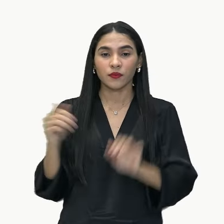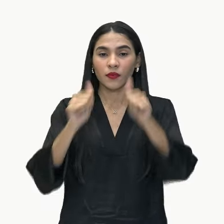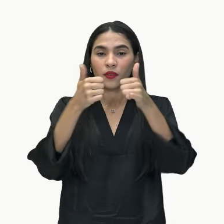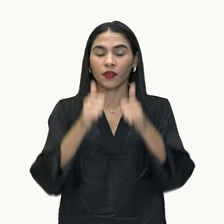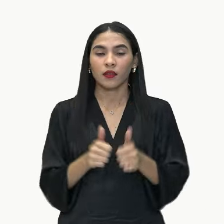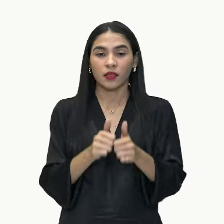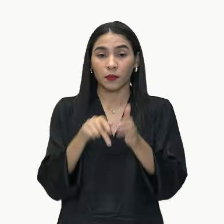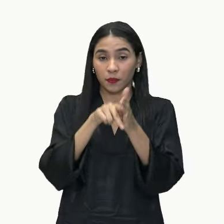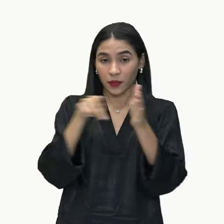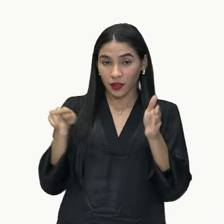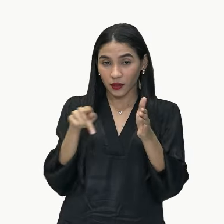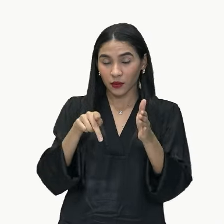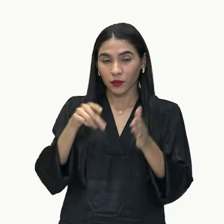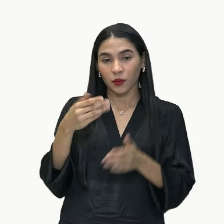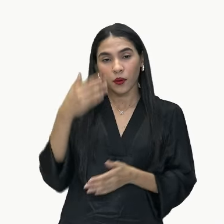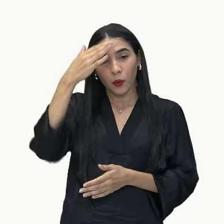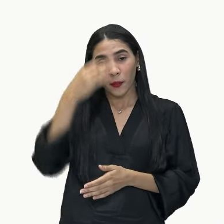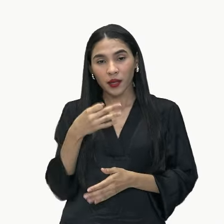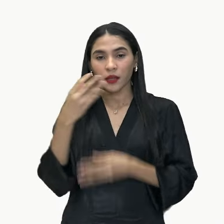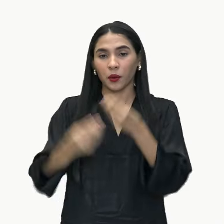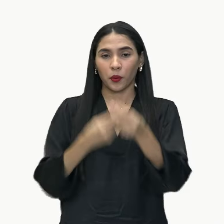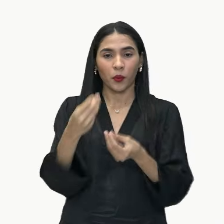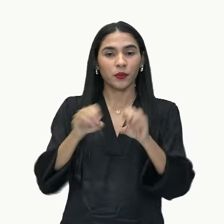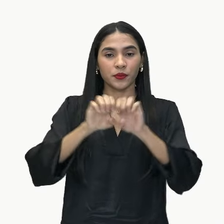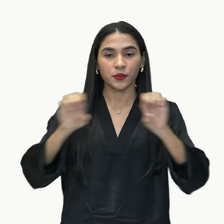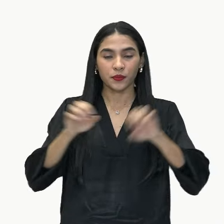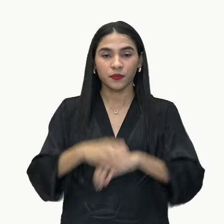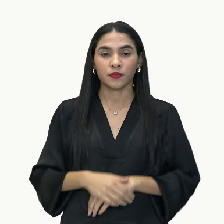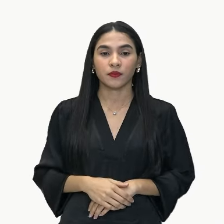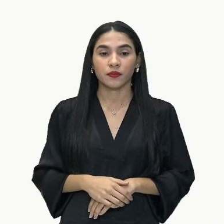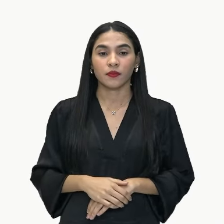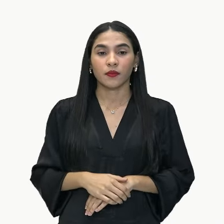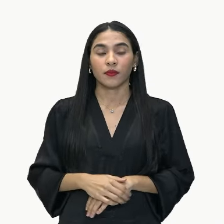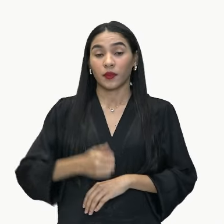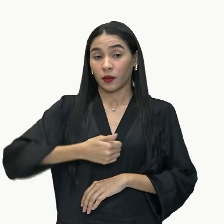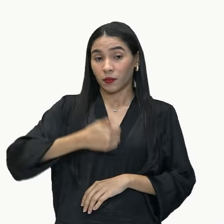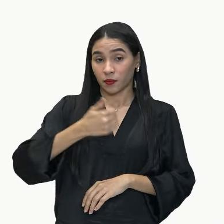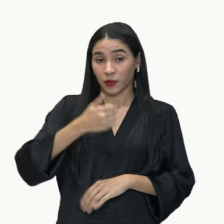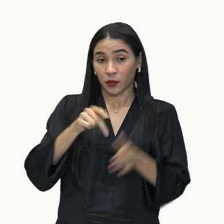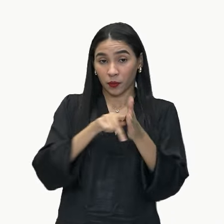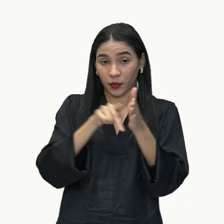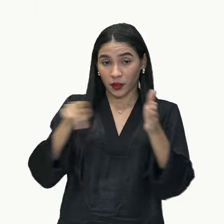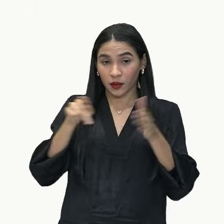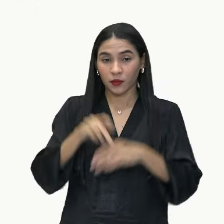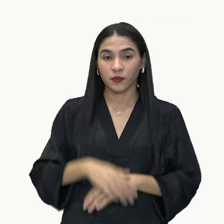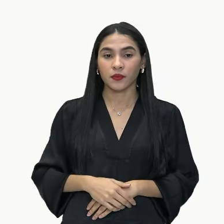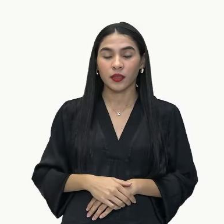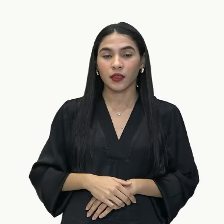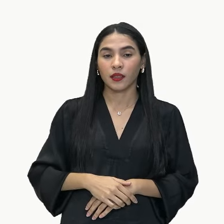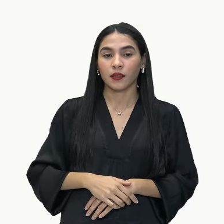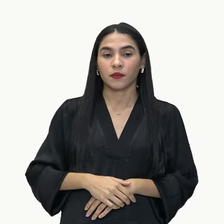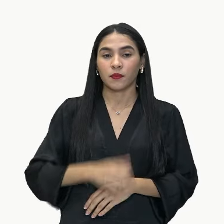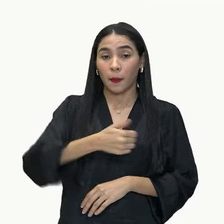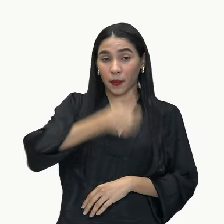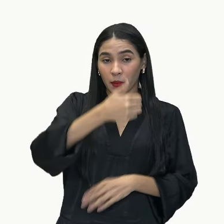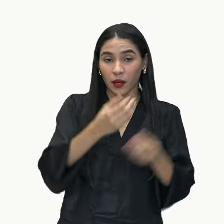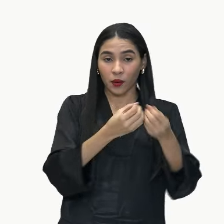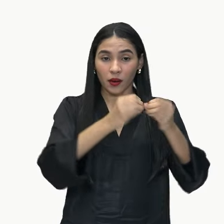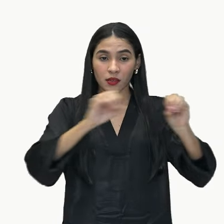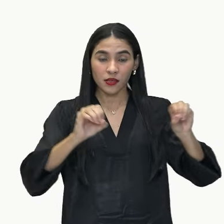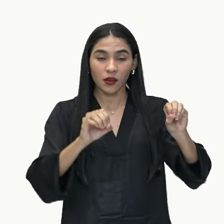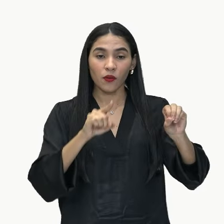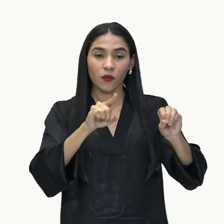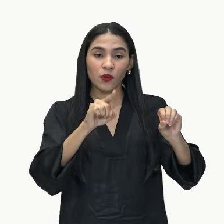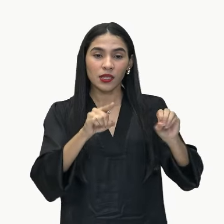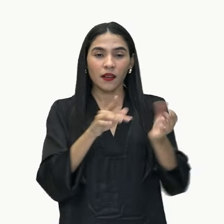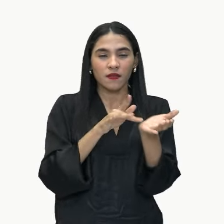então, esse período para compreender como é que ele se estrutura? Olha só, nesse período, nós temos uma primeira oração. Você